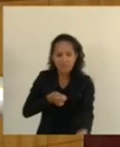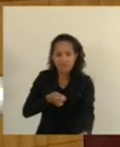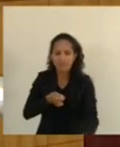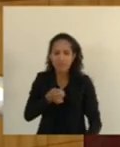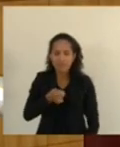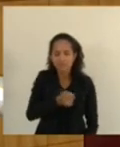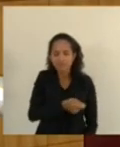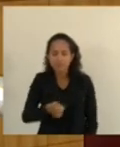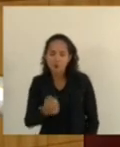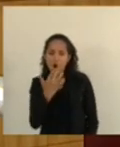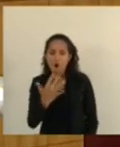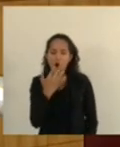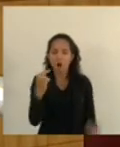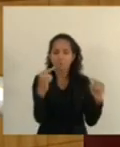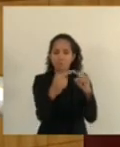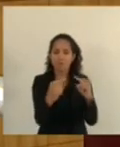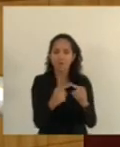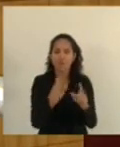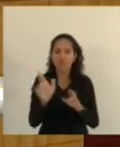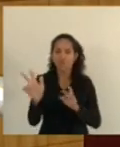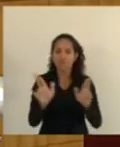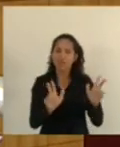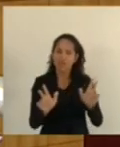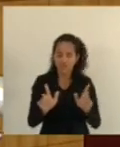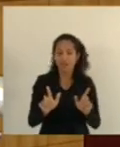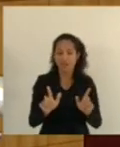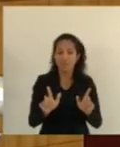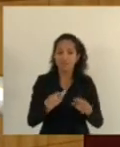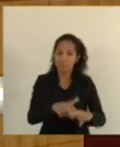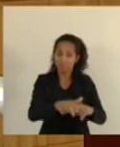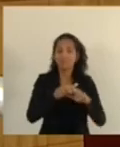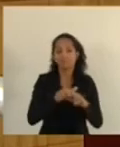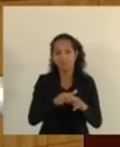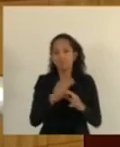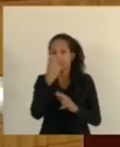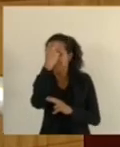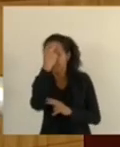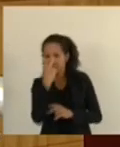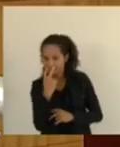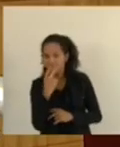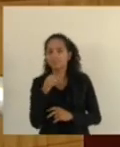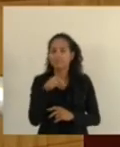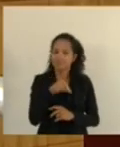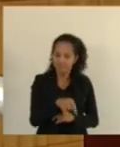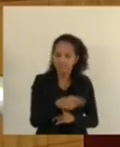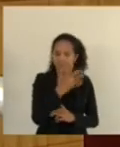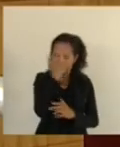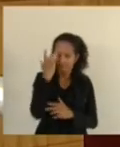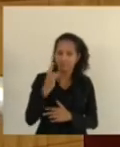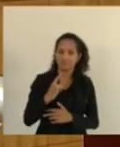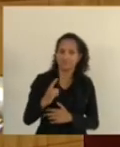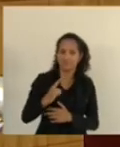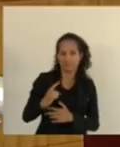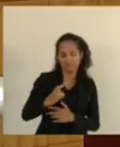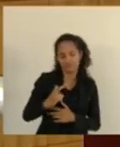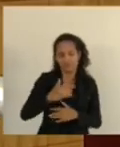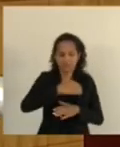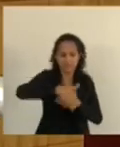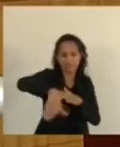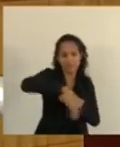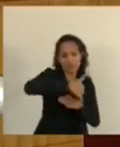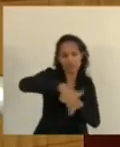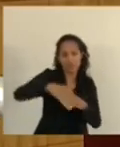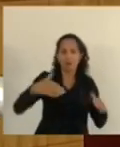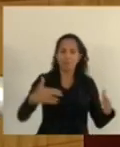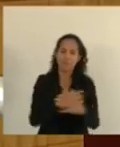deficiências visuais elas podem identificar o grau de dificuldades que essas pessoas têm ao transitar pela